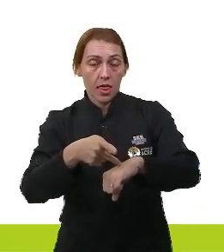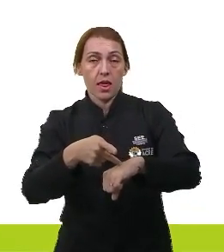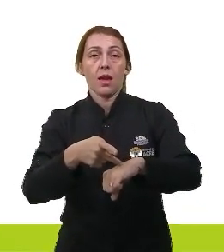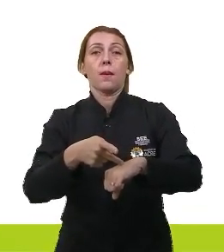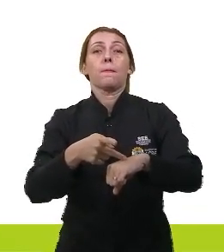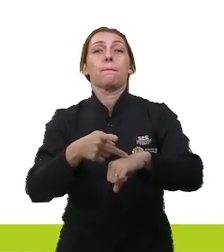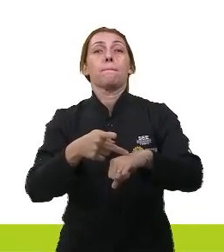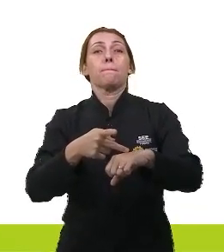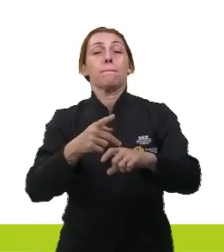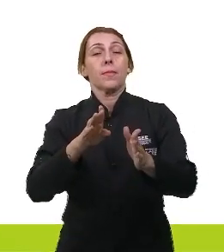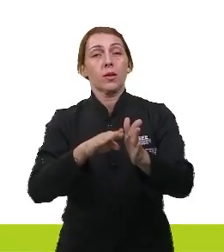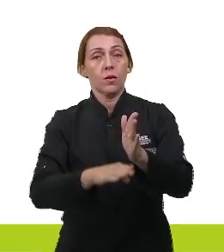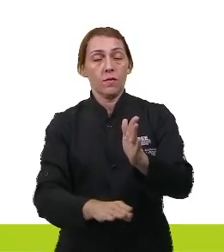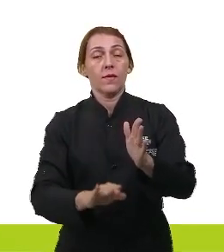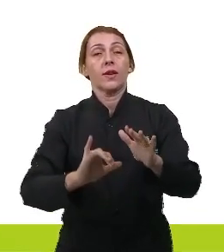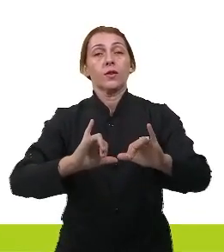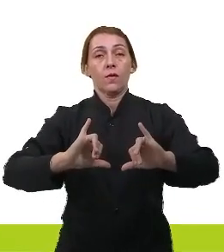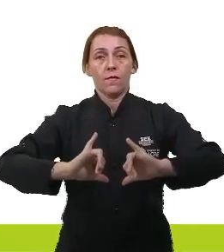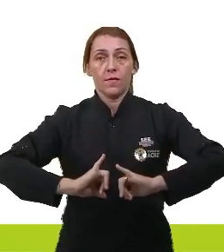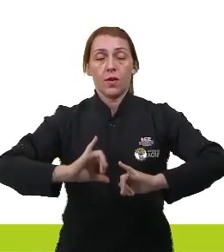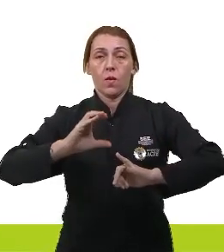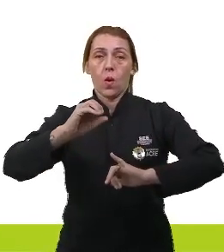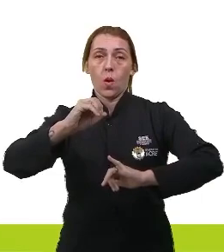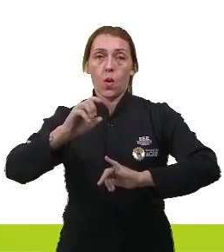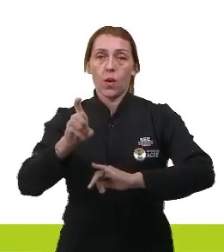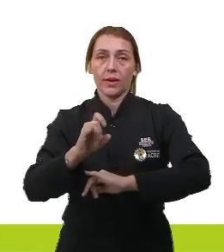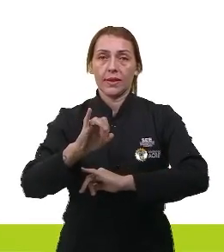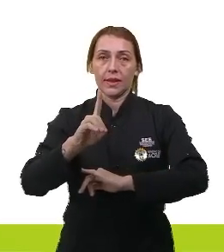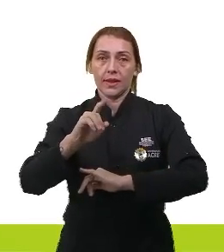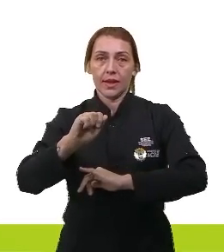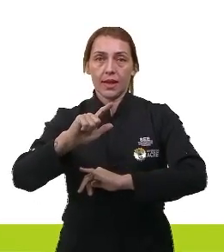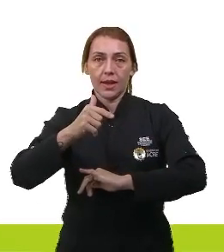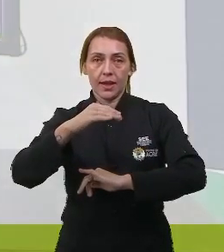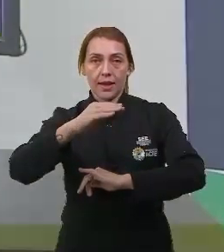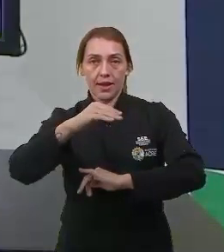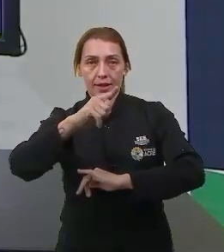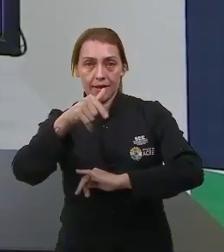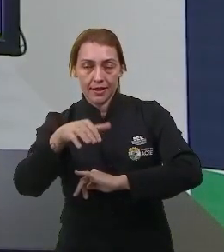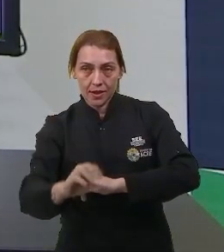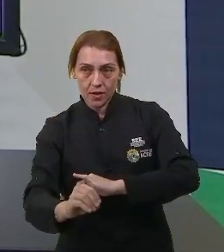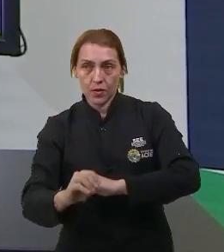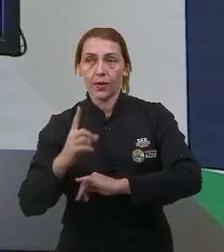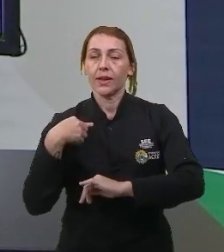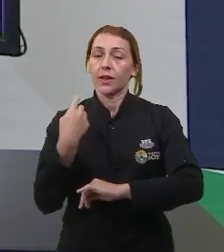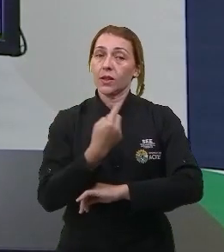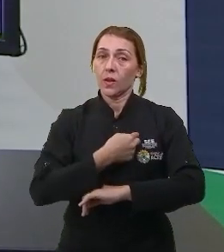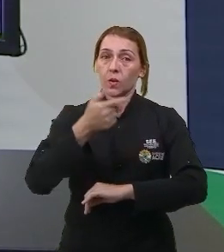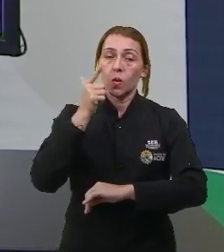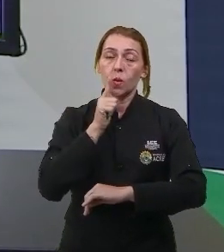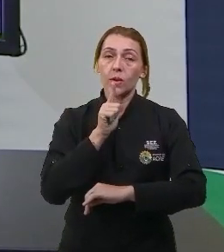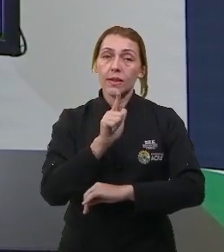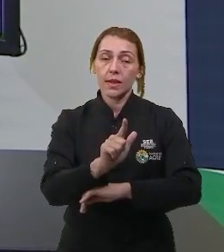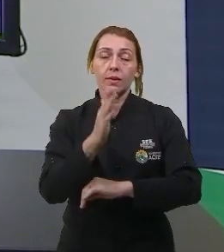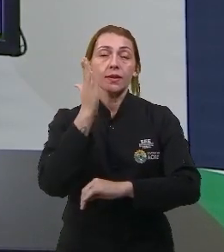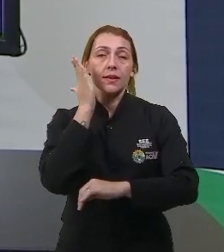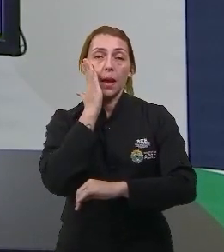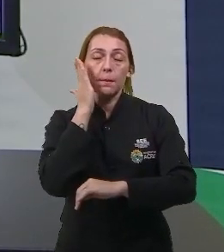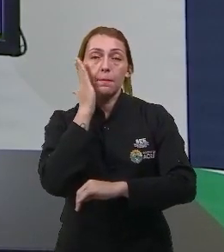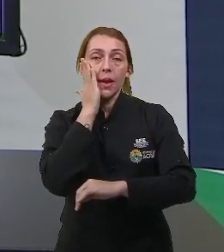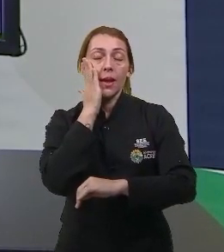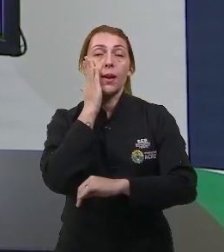potencial, vai sofrer uma oxidação. E é exatamente assim, pessoal, que a gente consegue determinar